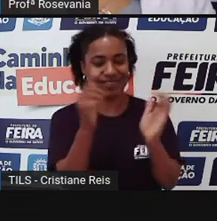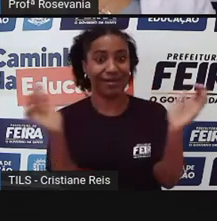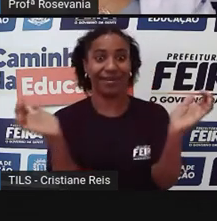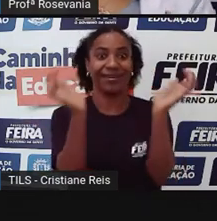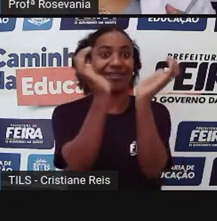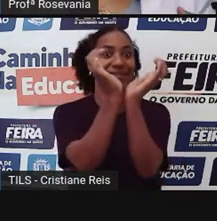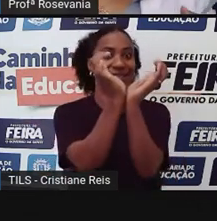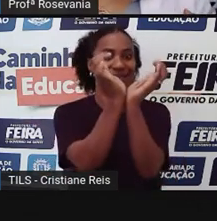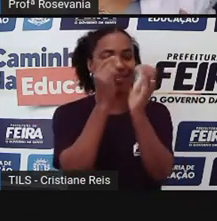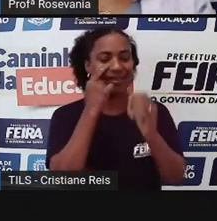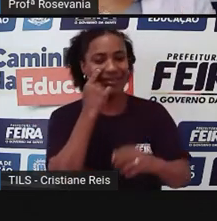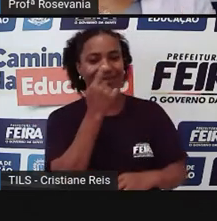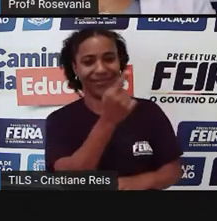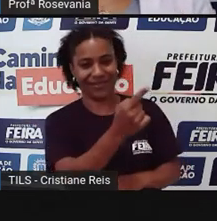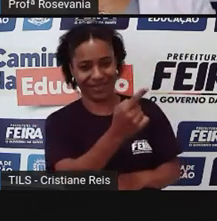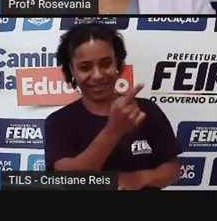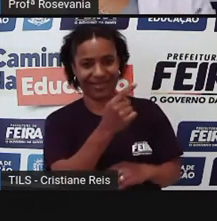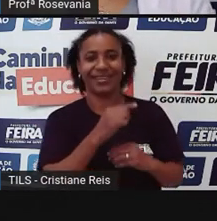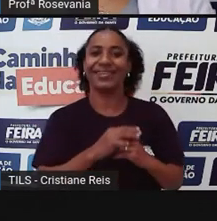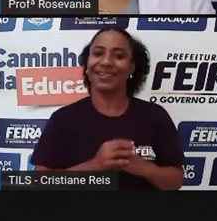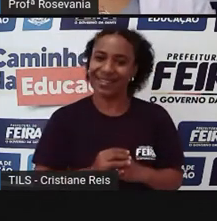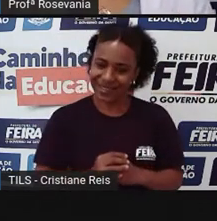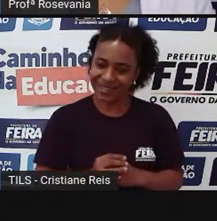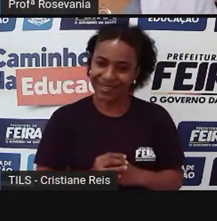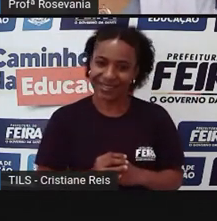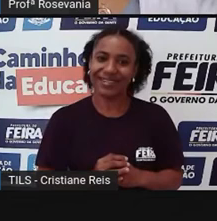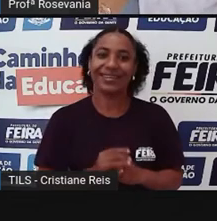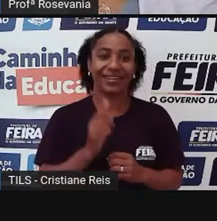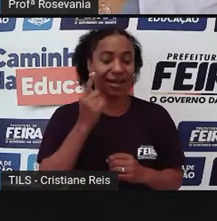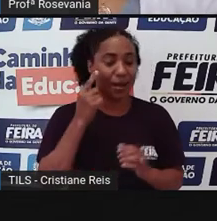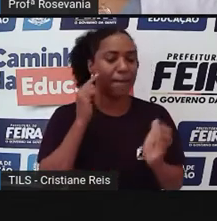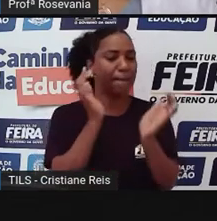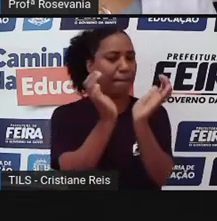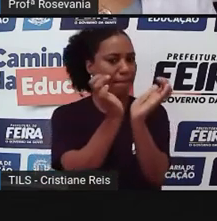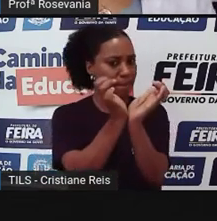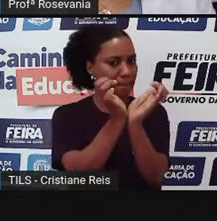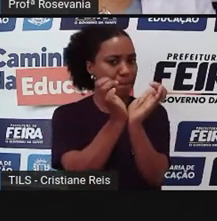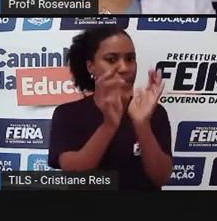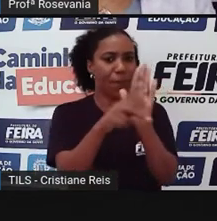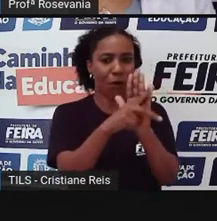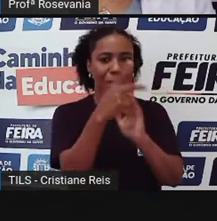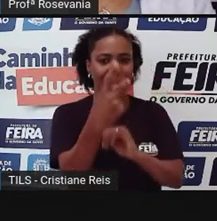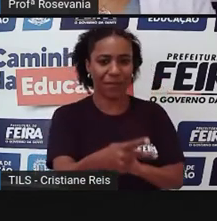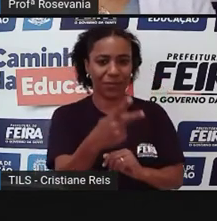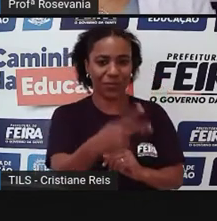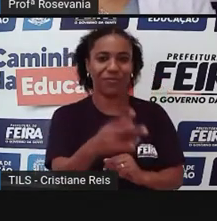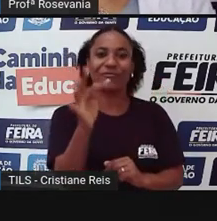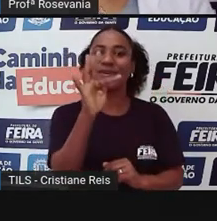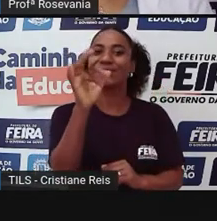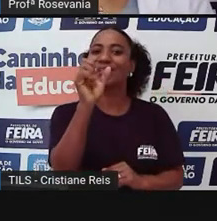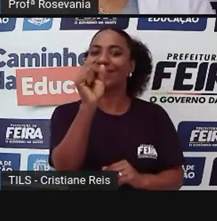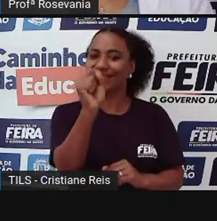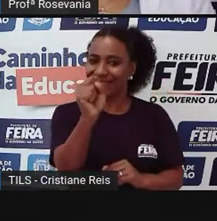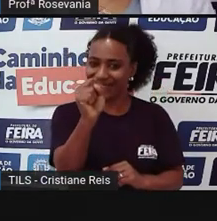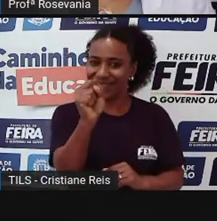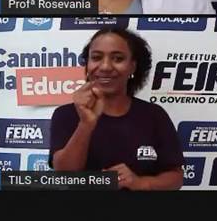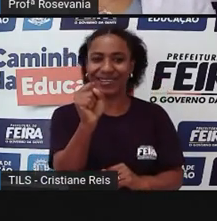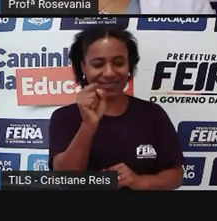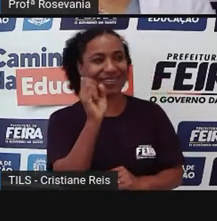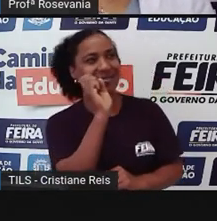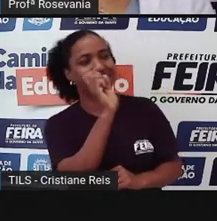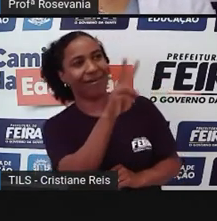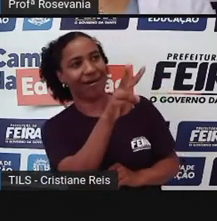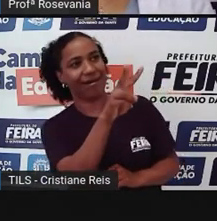né, embora você já tenha entrado um tempinho já na cidade, mas você se recobra que está realmente na cidade